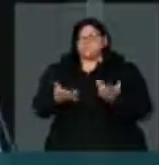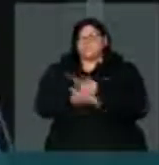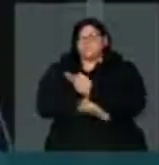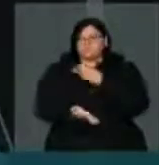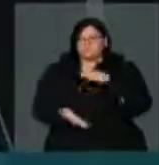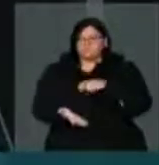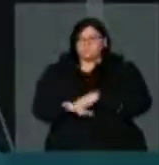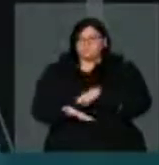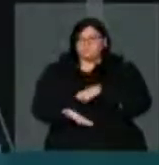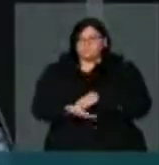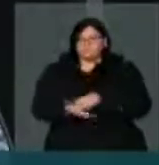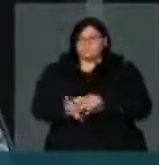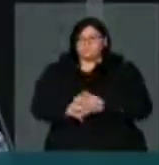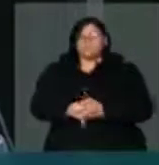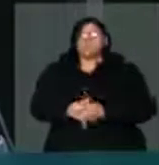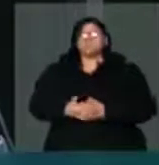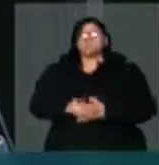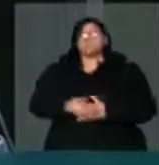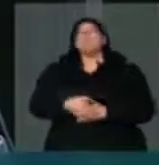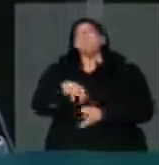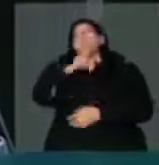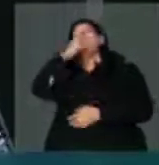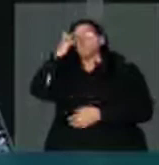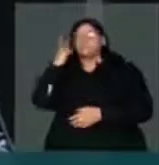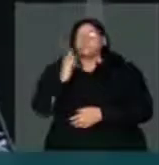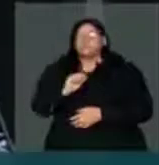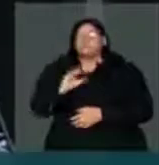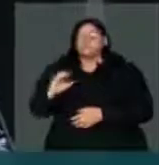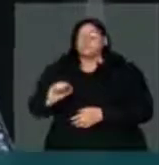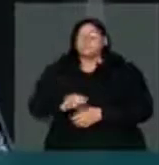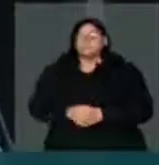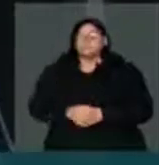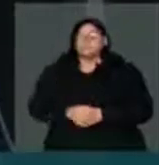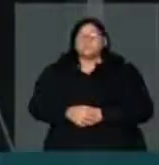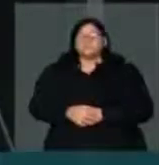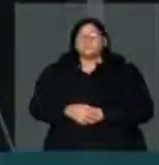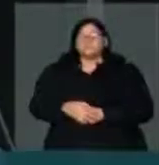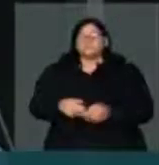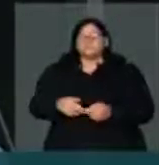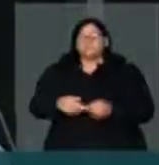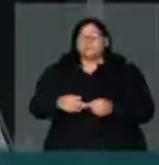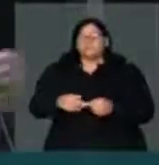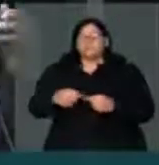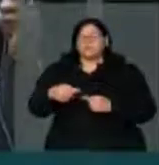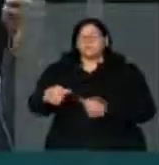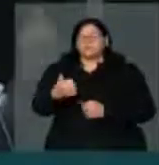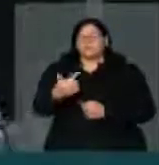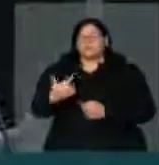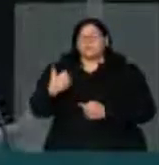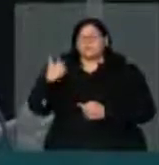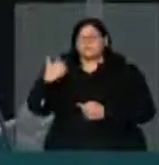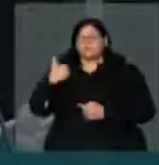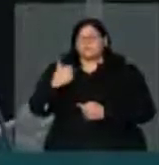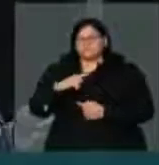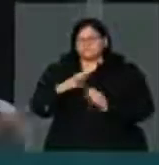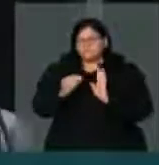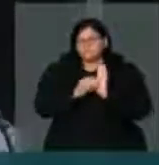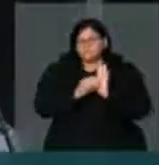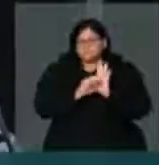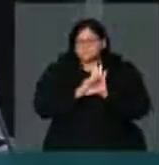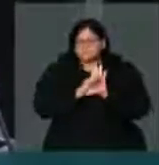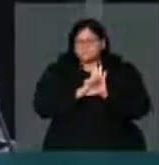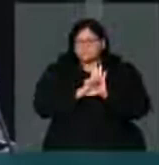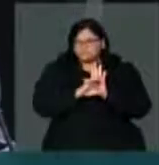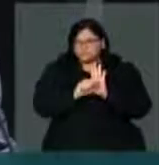o nome correto, para o menor infrator a partir dos 12 anos, estão inscritas lá e